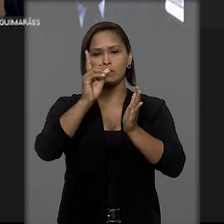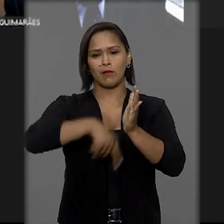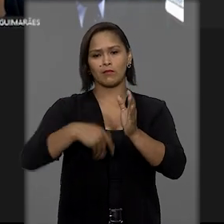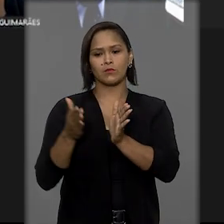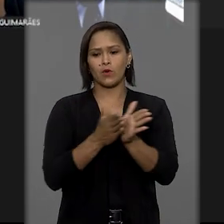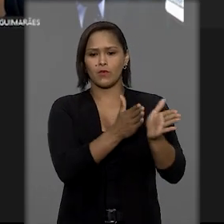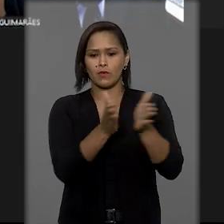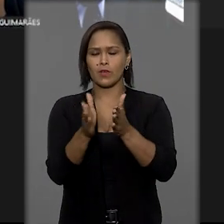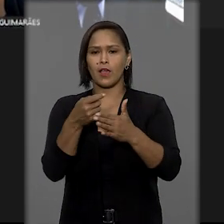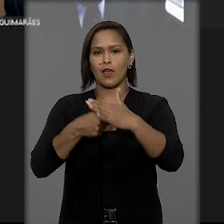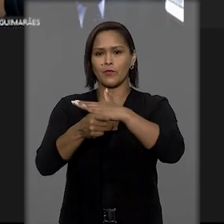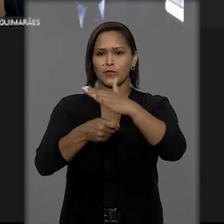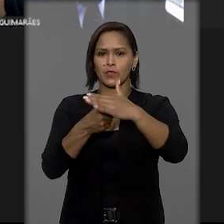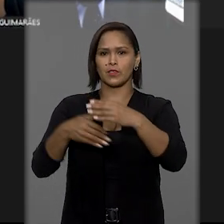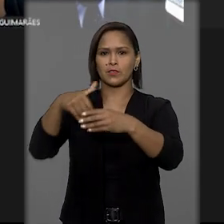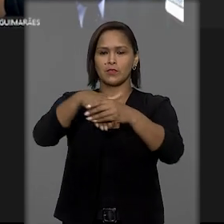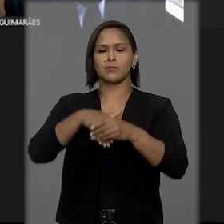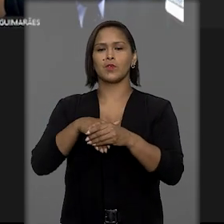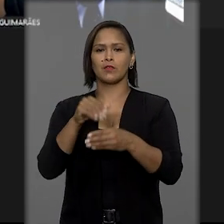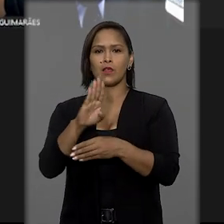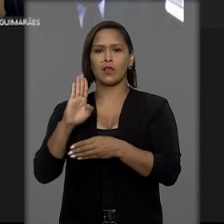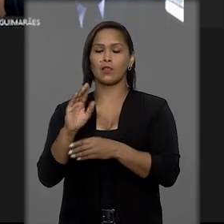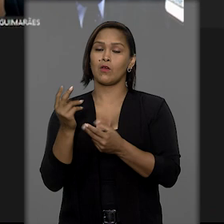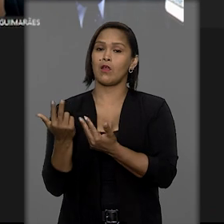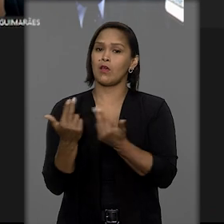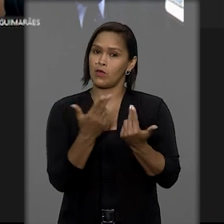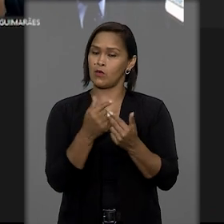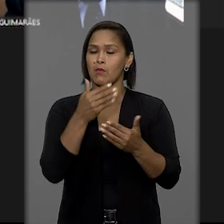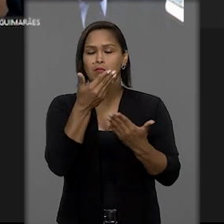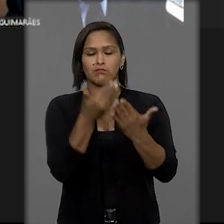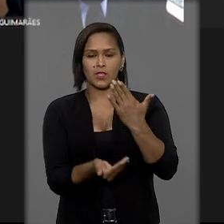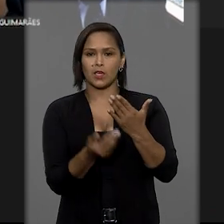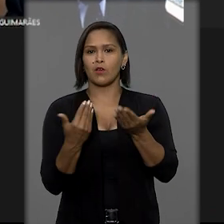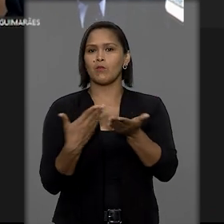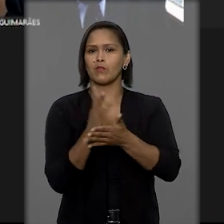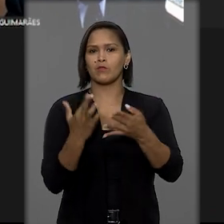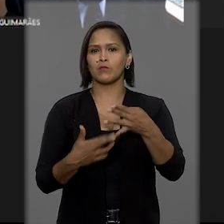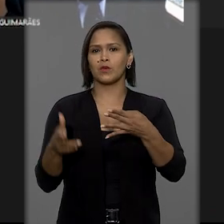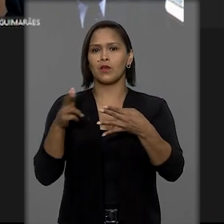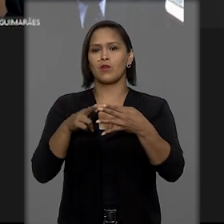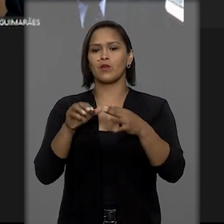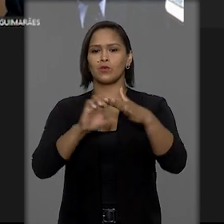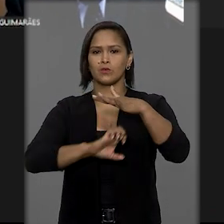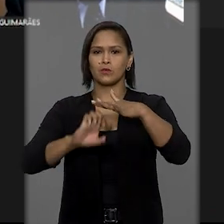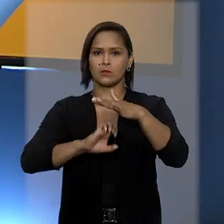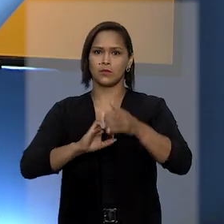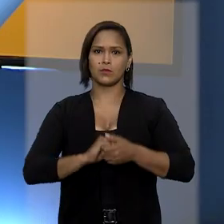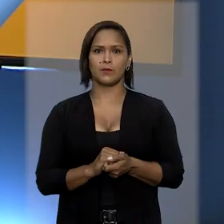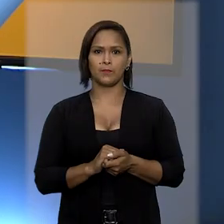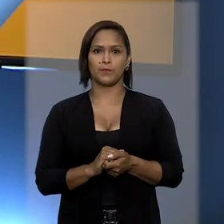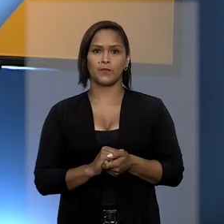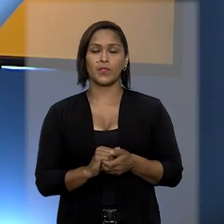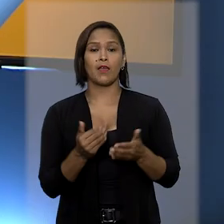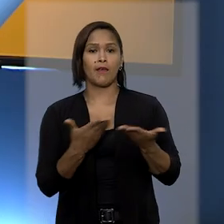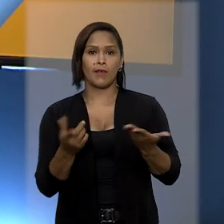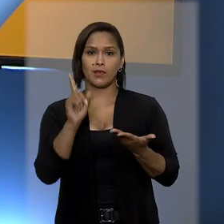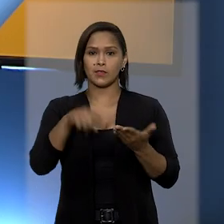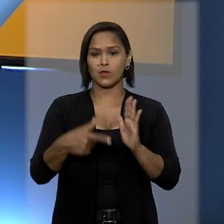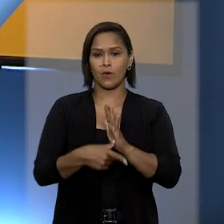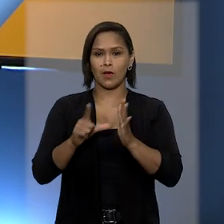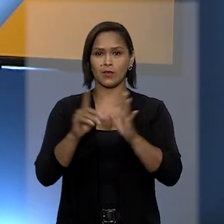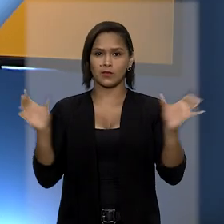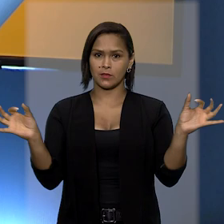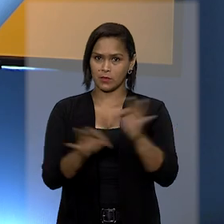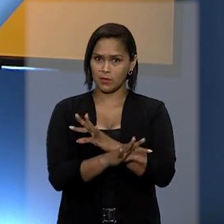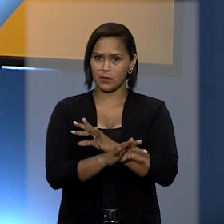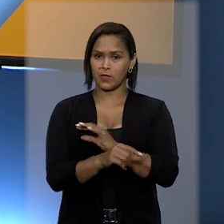destinadas ao financiamento eleitoral. Dessa forma, negou o provimento ao recurso da empresa. É isso! Antes